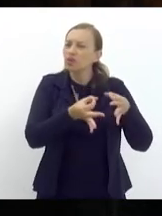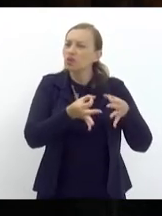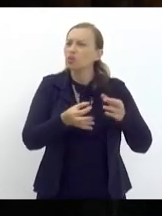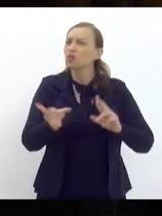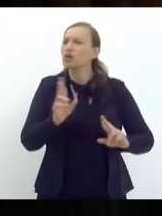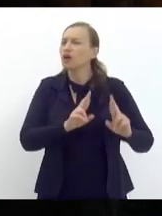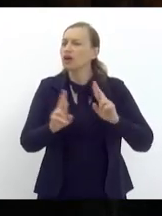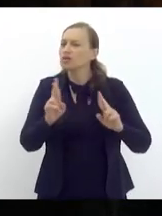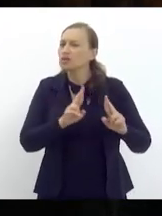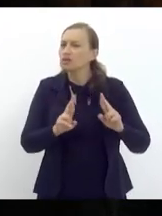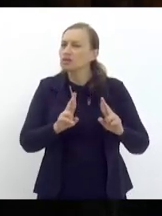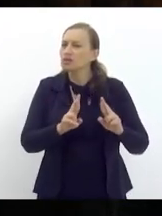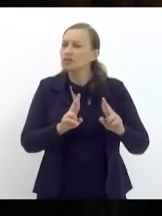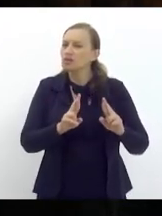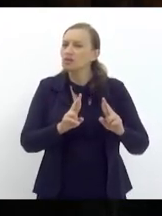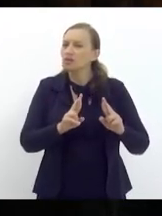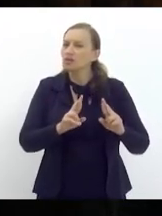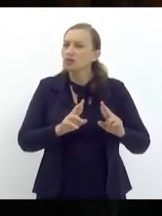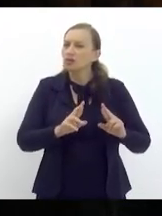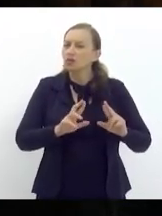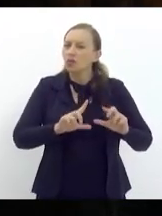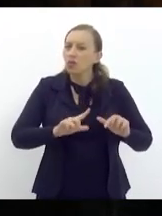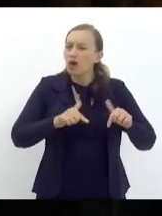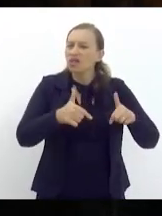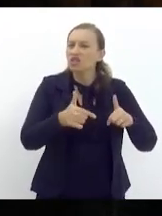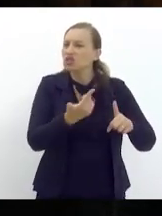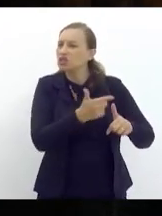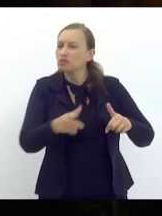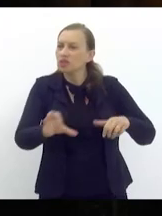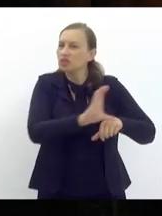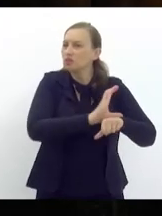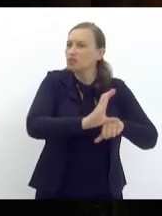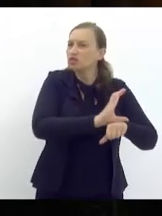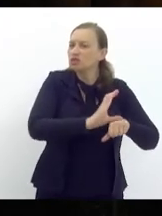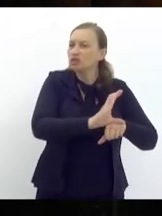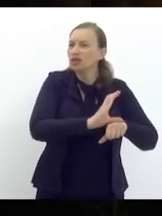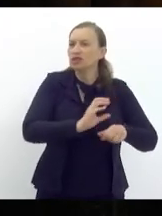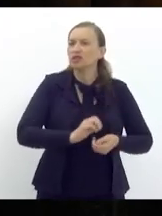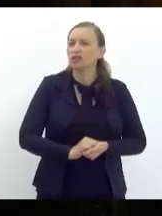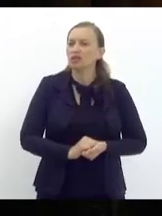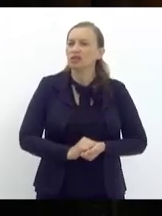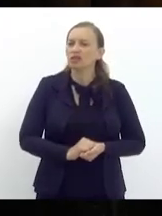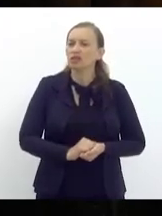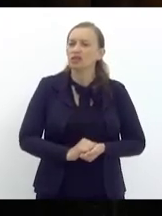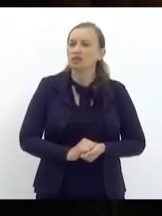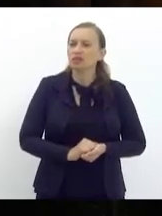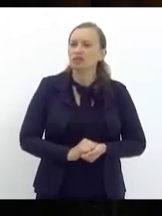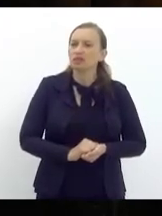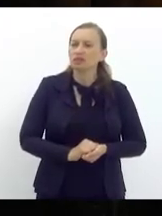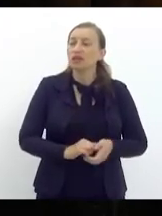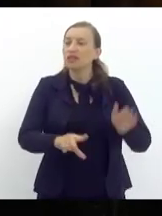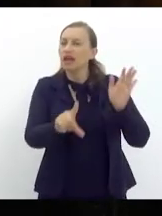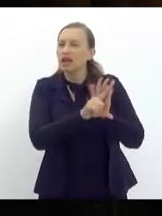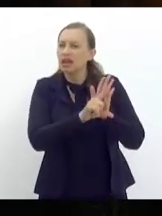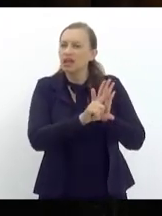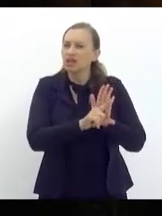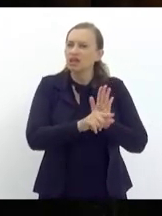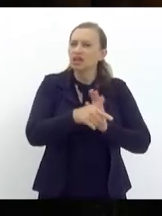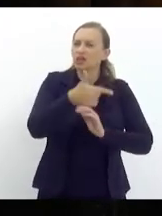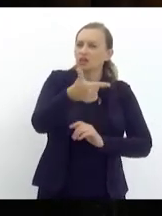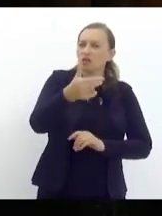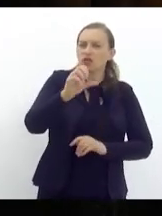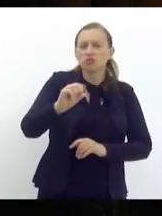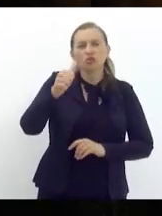da ação direta de inconstitucionalidade em relação àquela indigitada lei de 2013